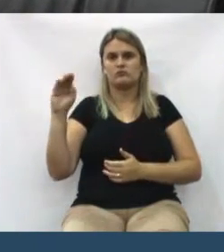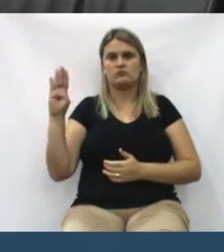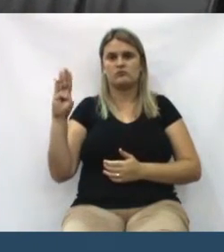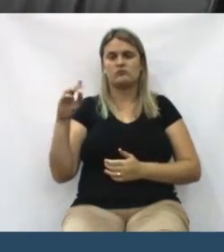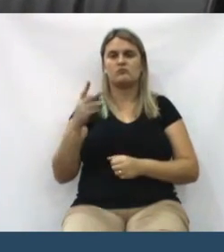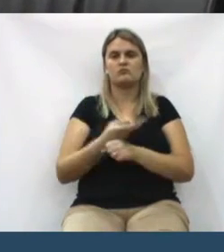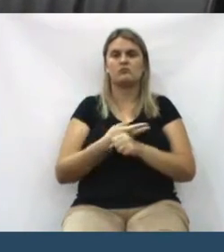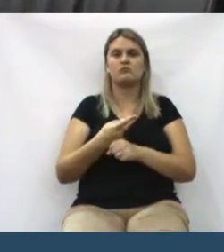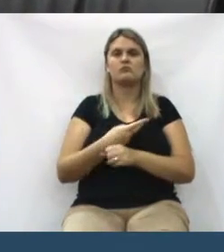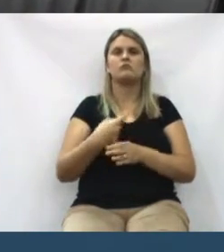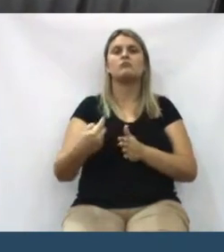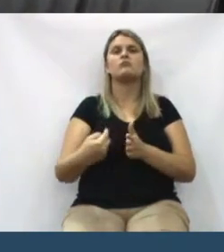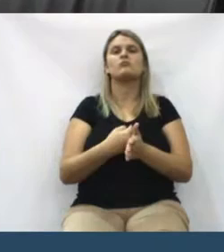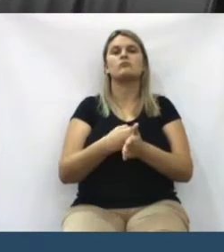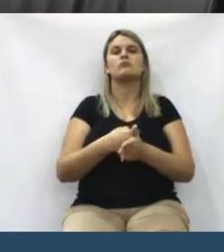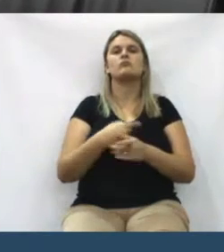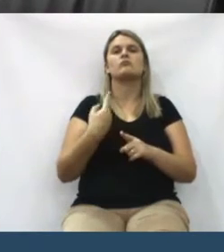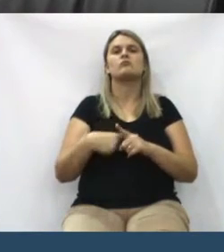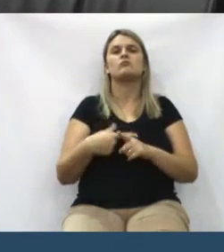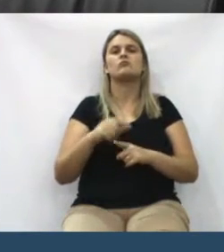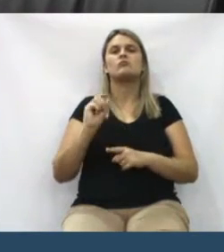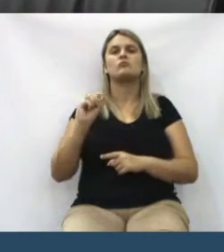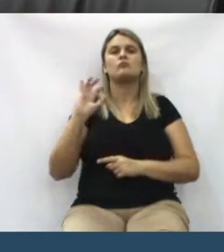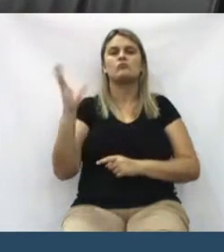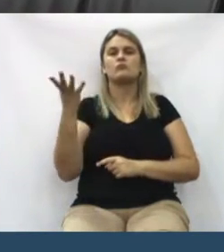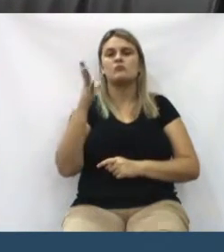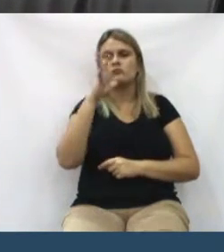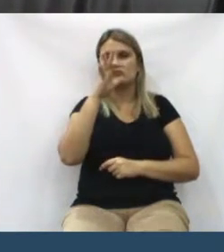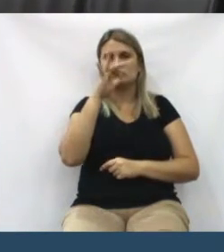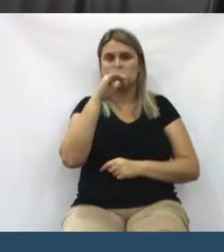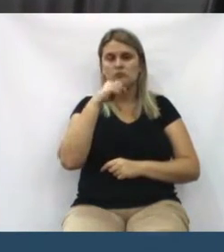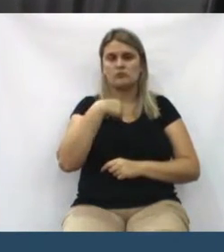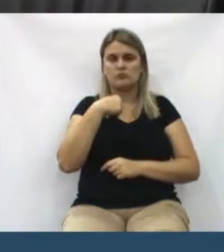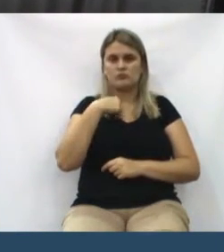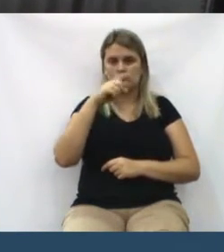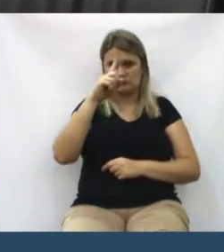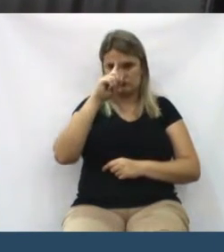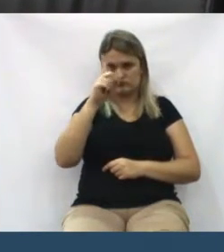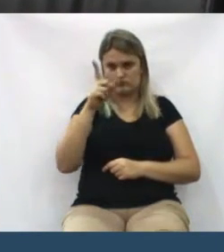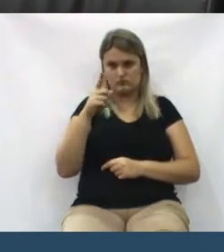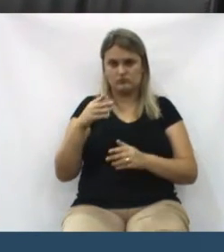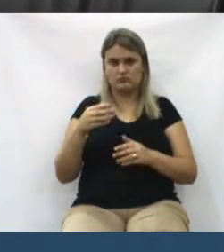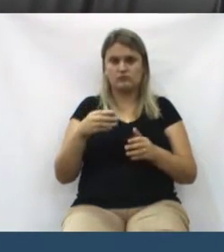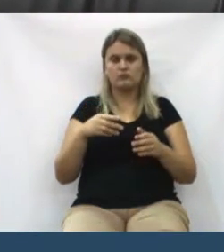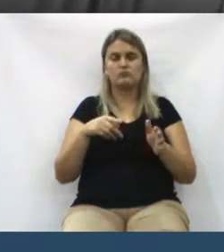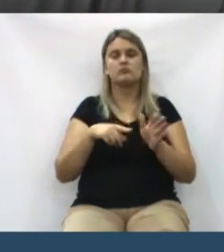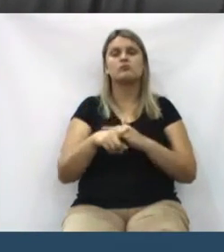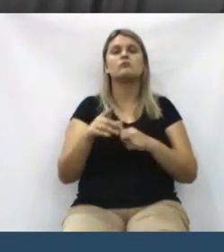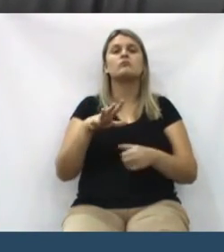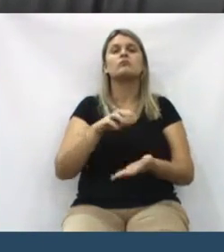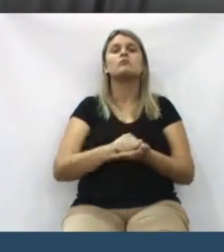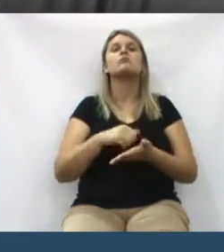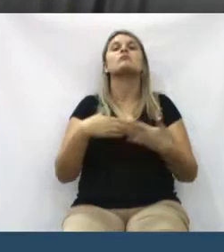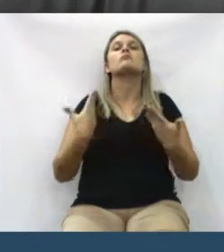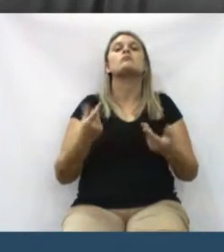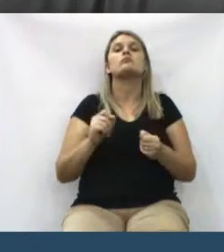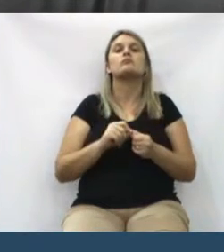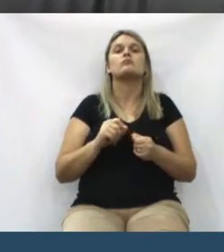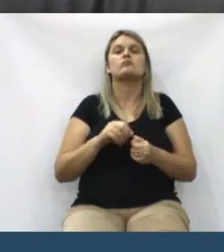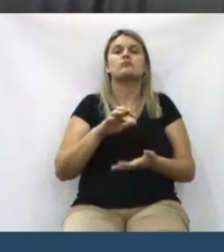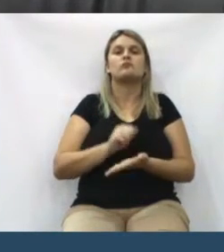para perguntar sobre a demora que está acontecendo, e eu encaminhei, perguntei do protocolo, quando é a sua inscrição, se tem